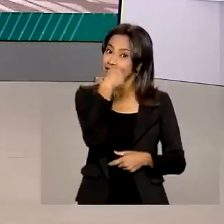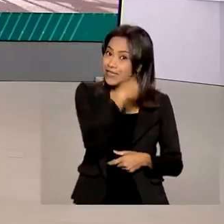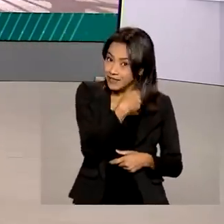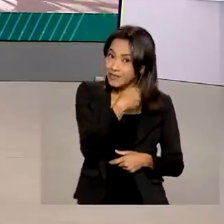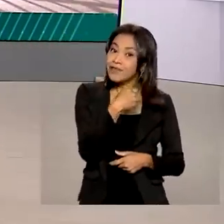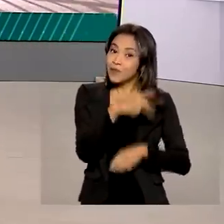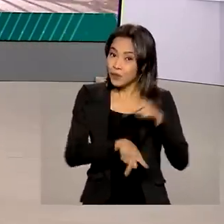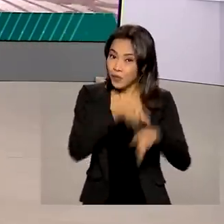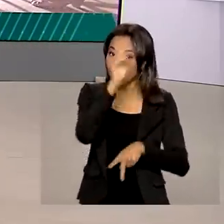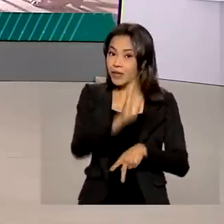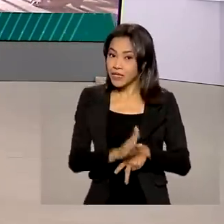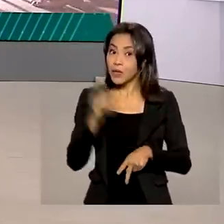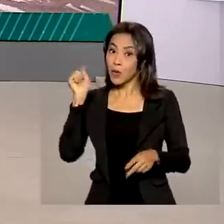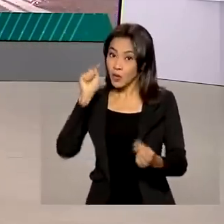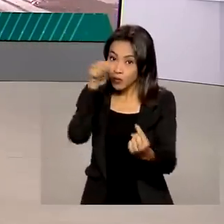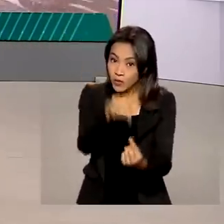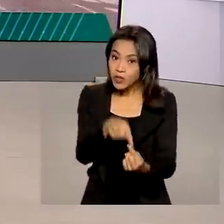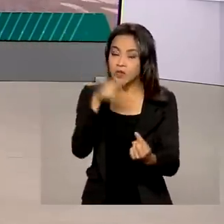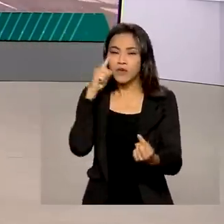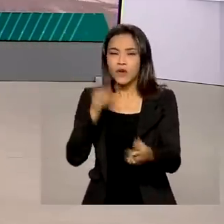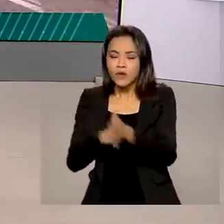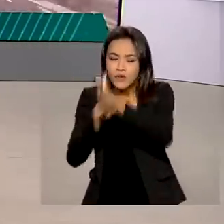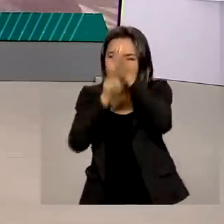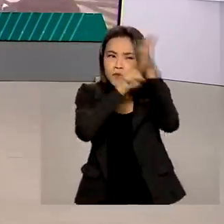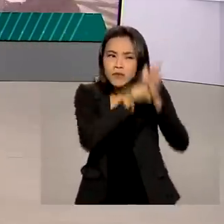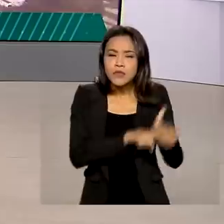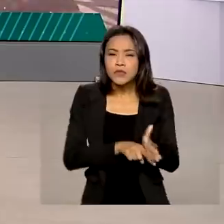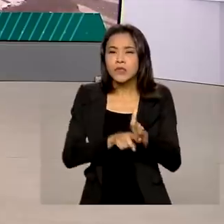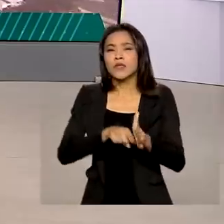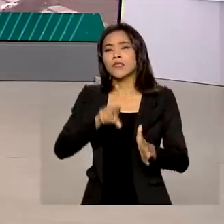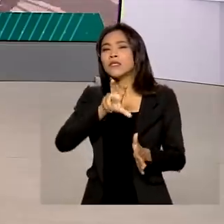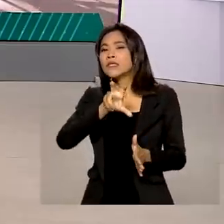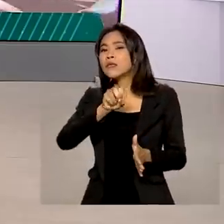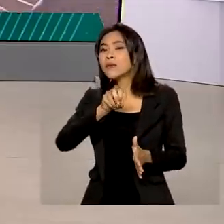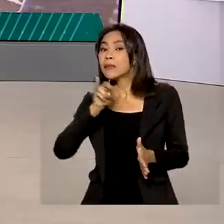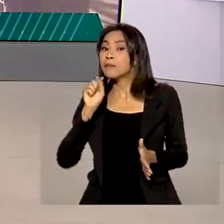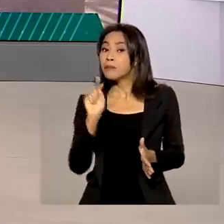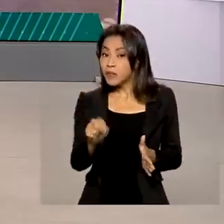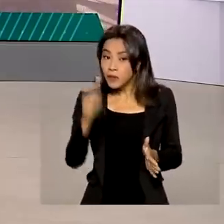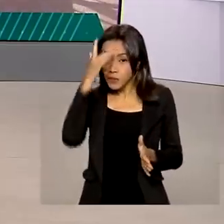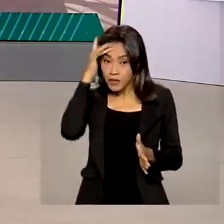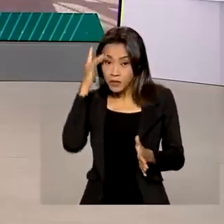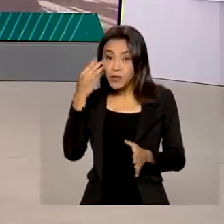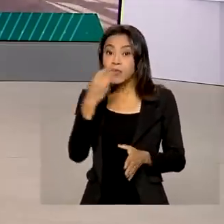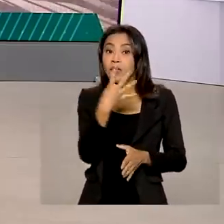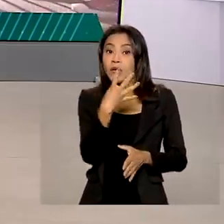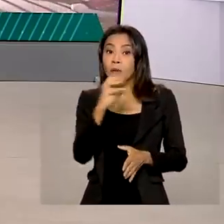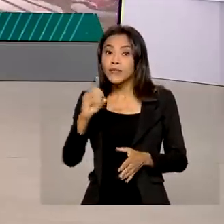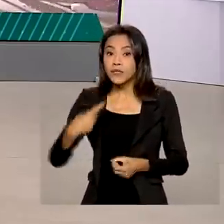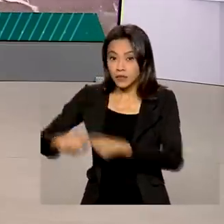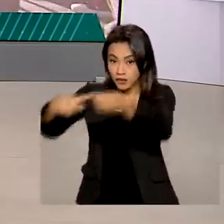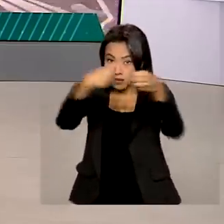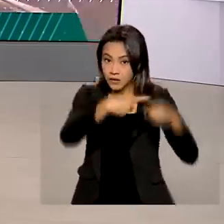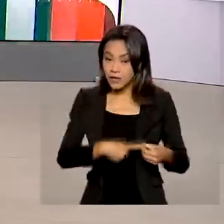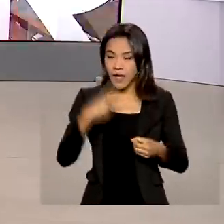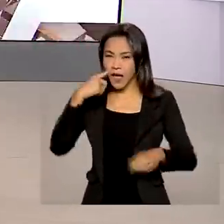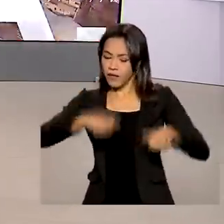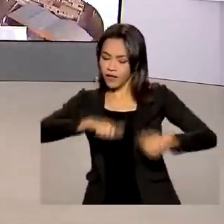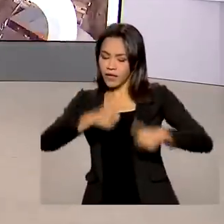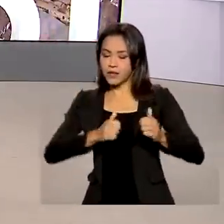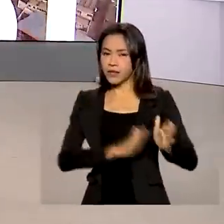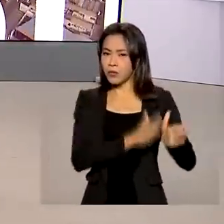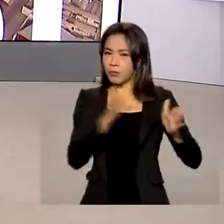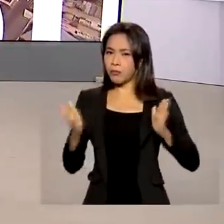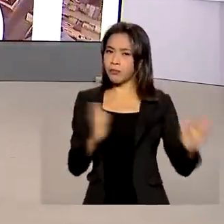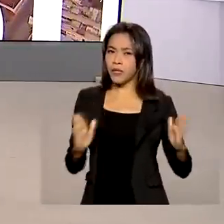meta, iniciou um levantamento para examinar mais de 50 mil pessoas em cerca de 400 municípios. A avaliação feita a cada